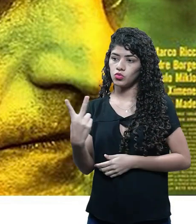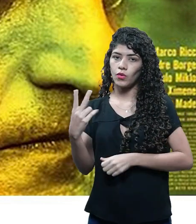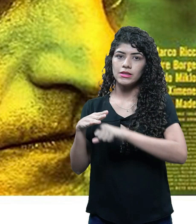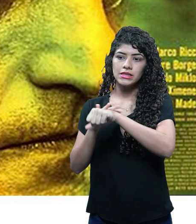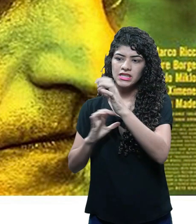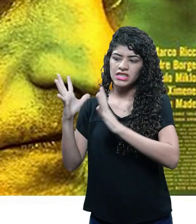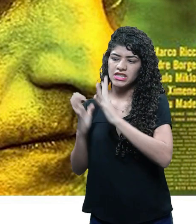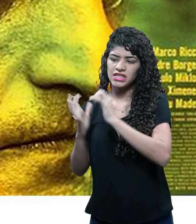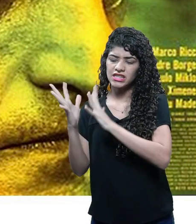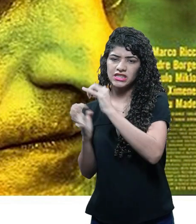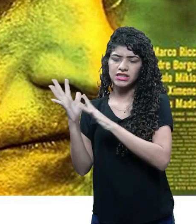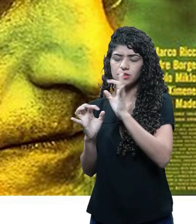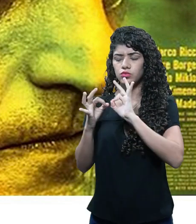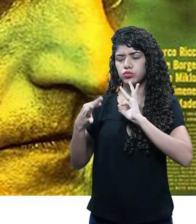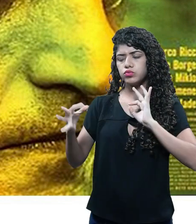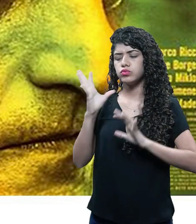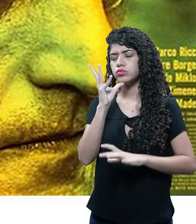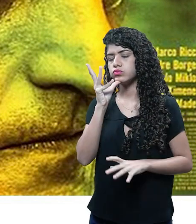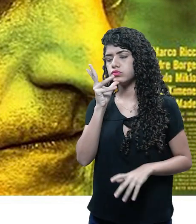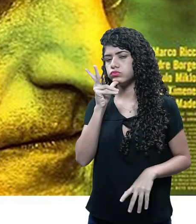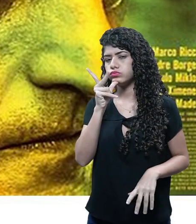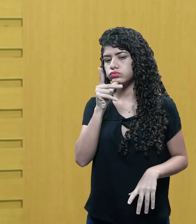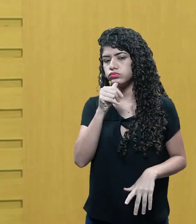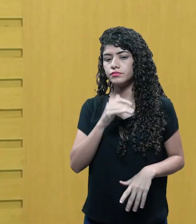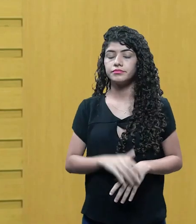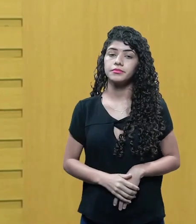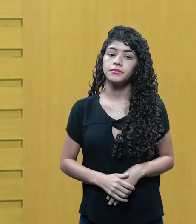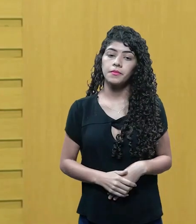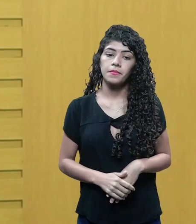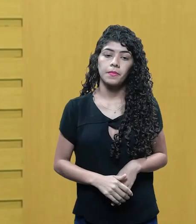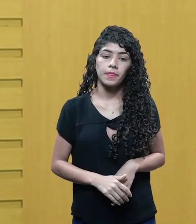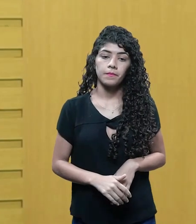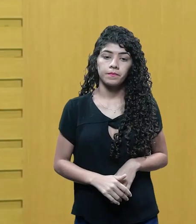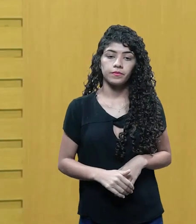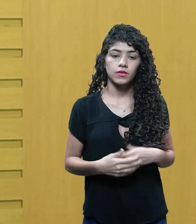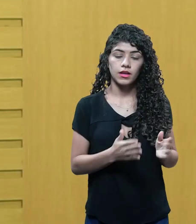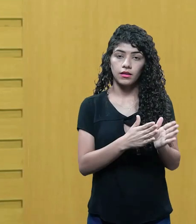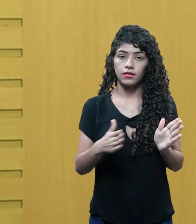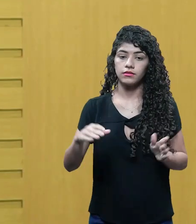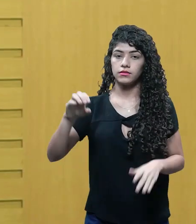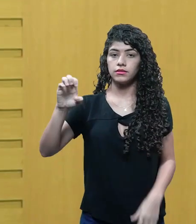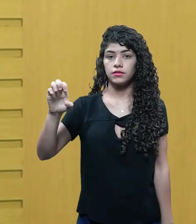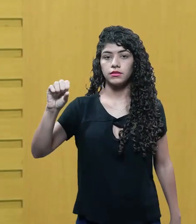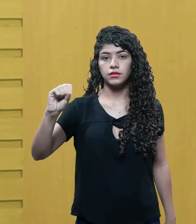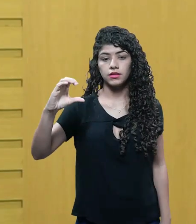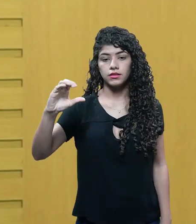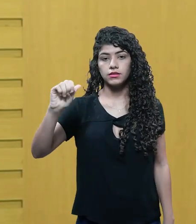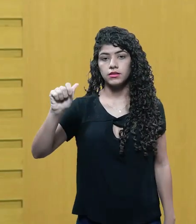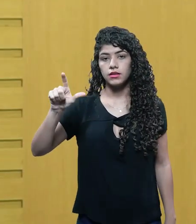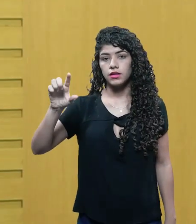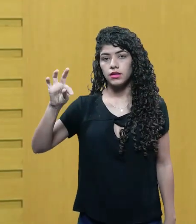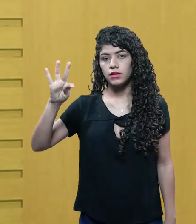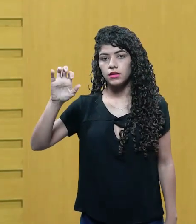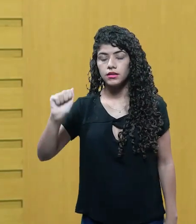os dois discutem demoradamente. Certo? Claro que a escaleta do filme